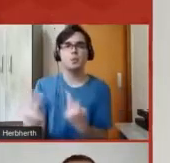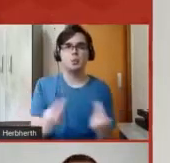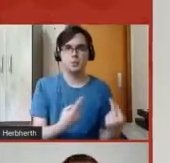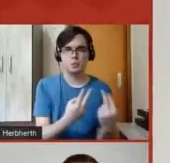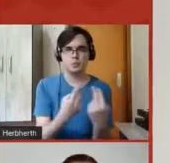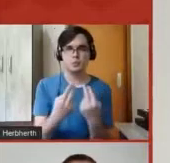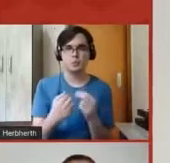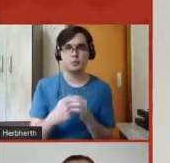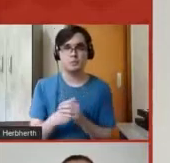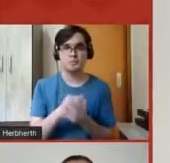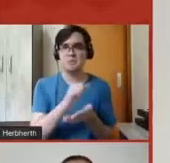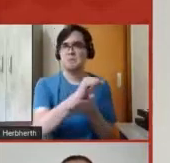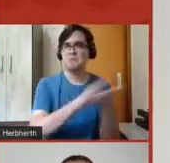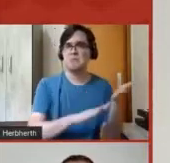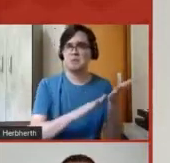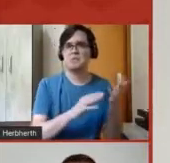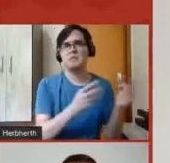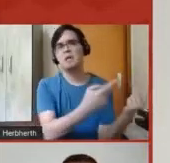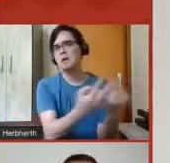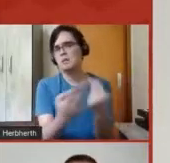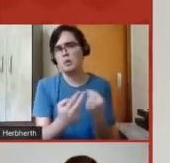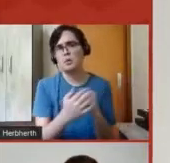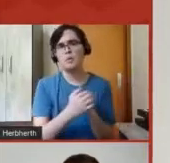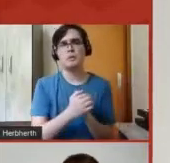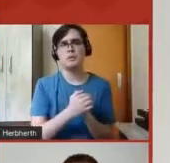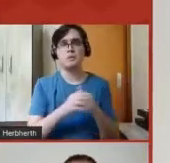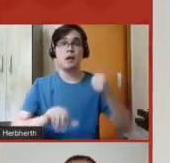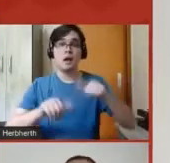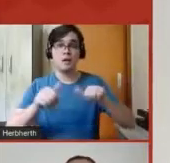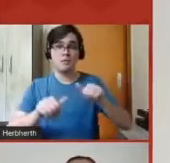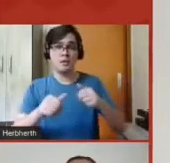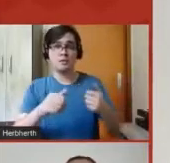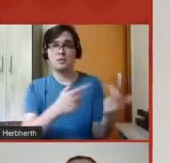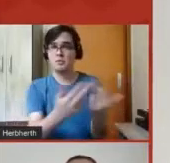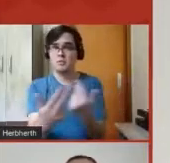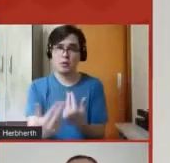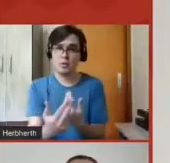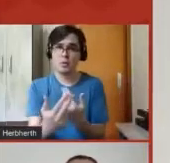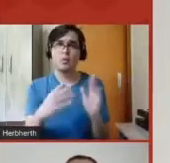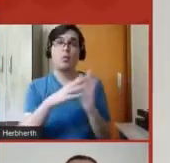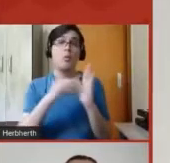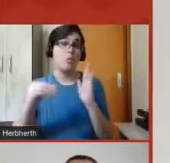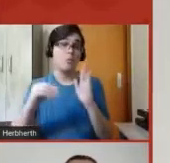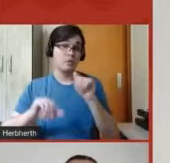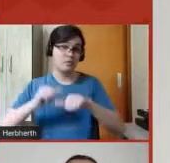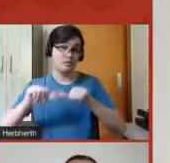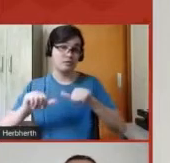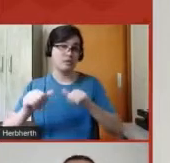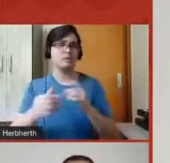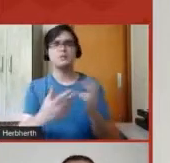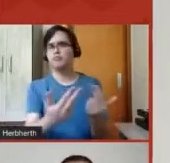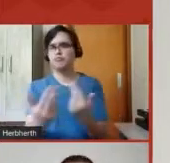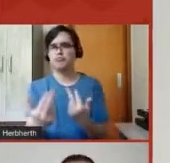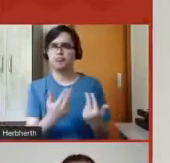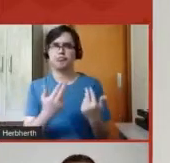eram as mesmas, as avaliações, os modelos de avaliação. Então, de fato,